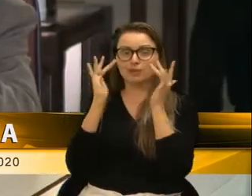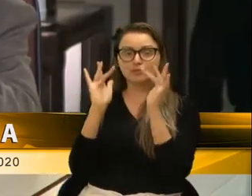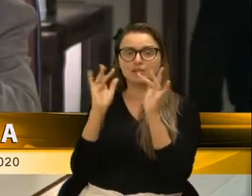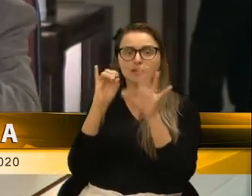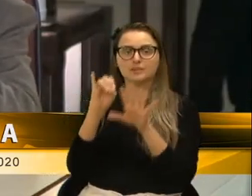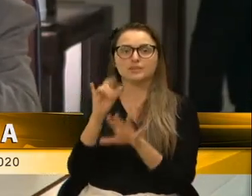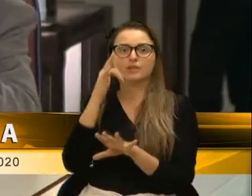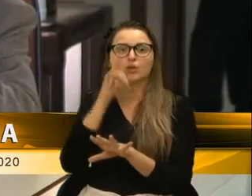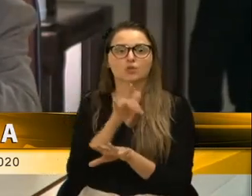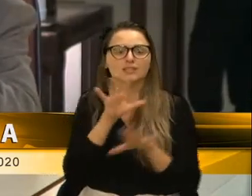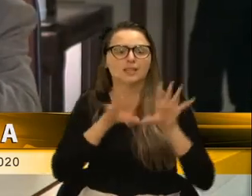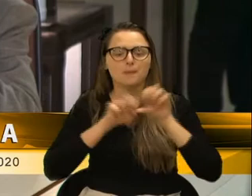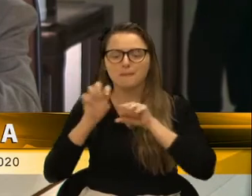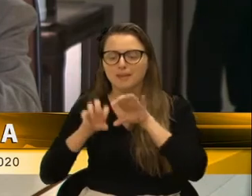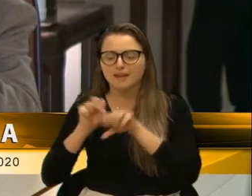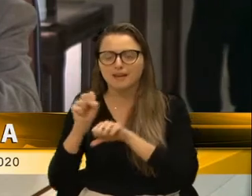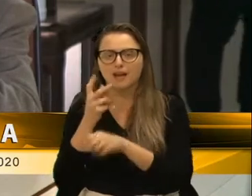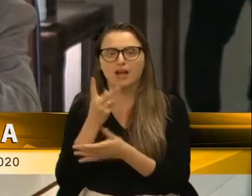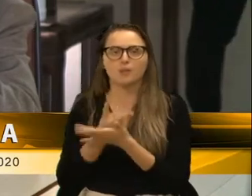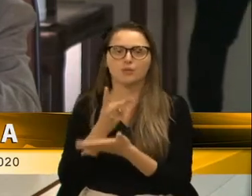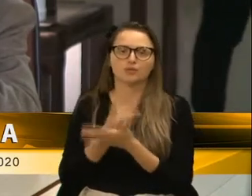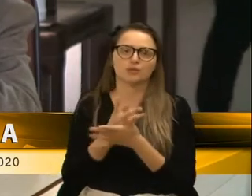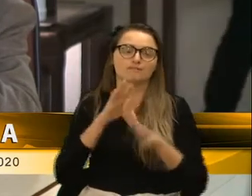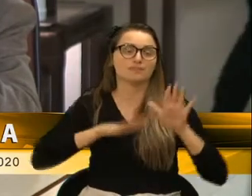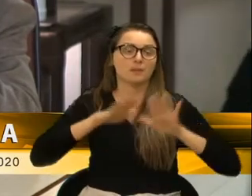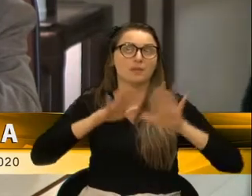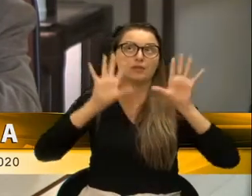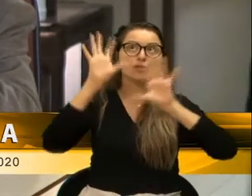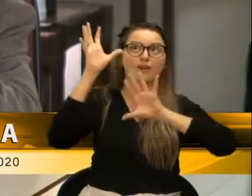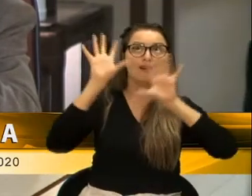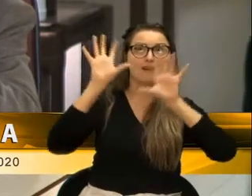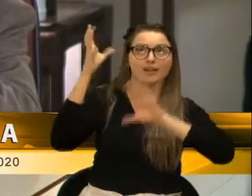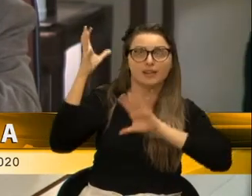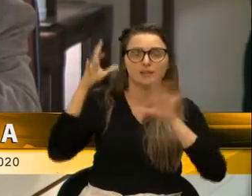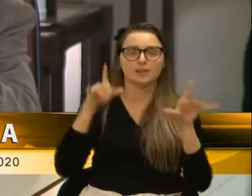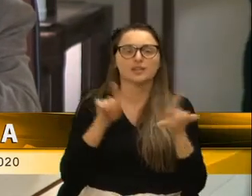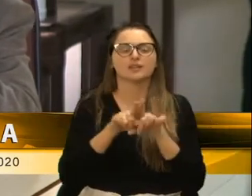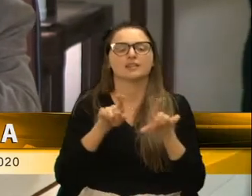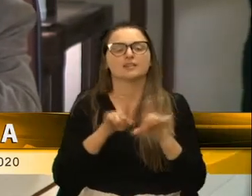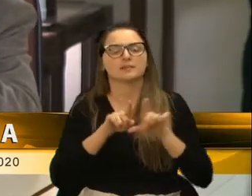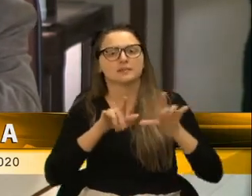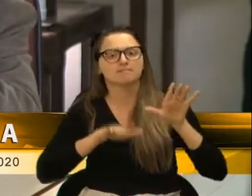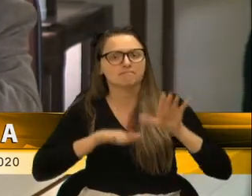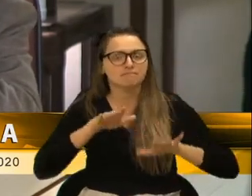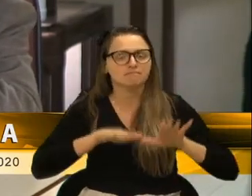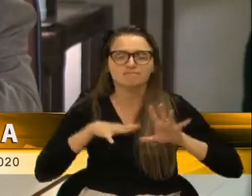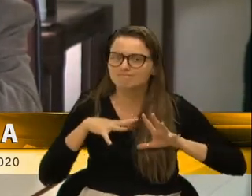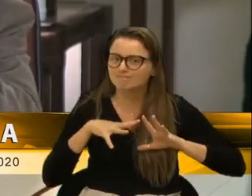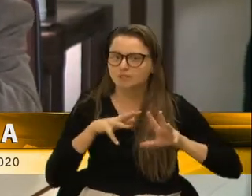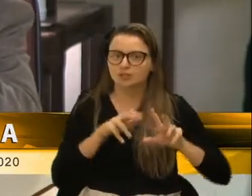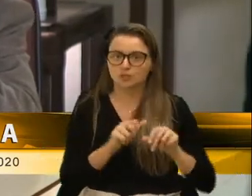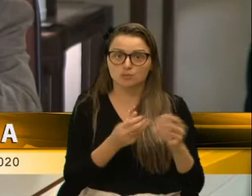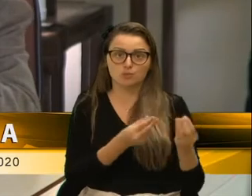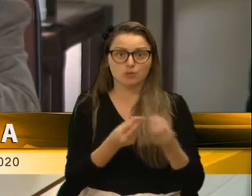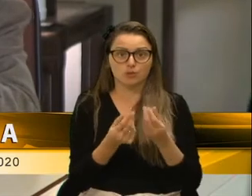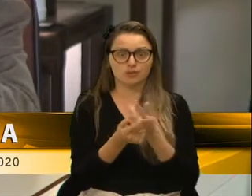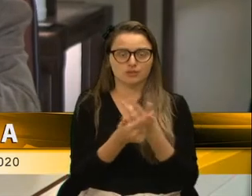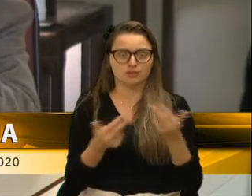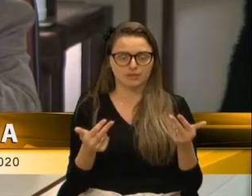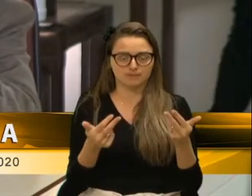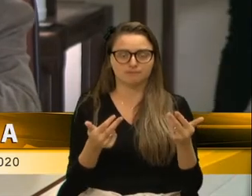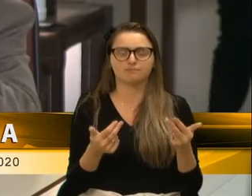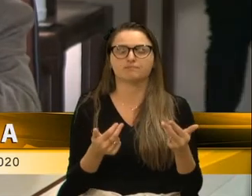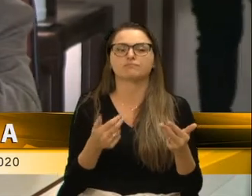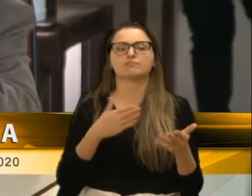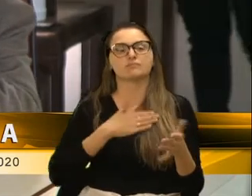fruto do seu trabalho. Maior incerteza. Depende de uma série de fatores, do clima, de tudo. Então, fica